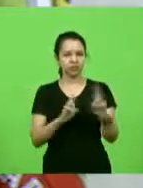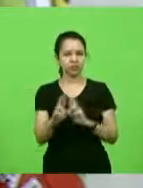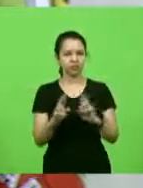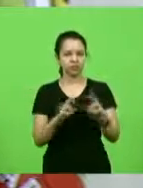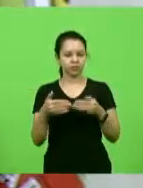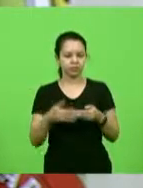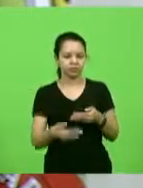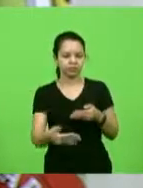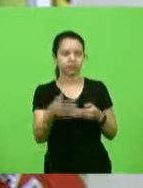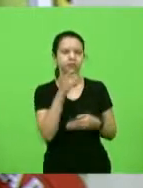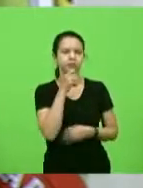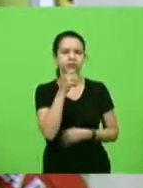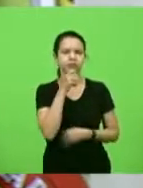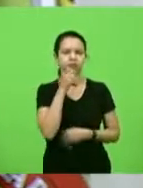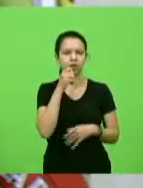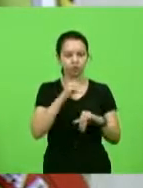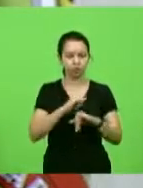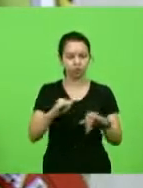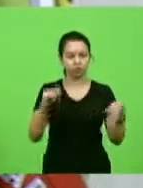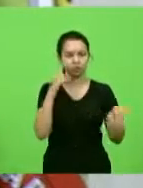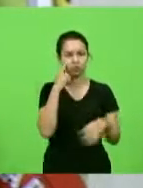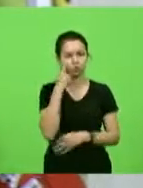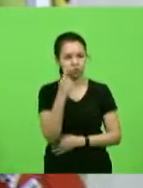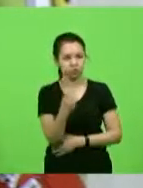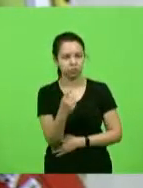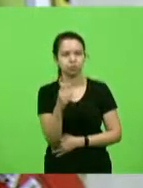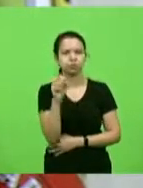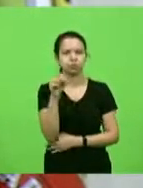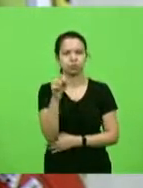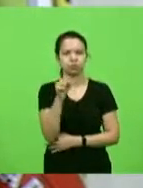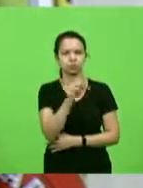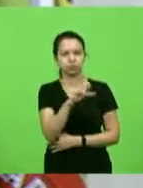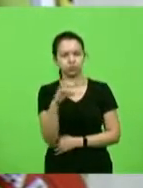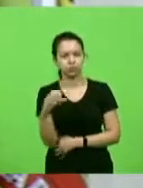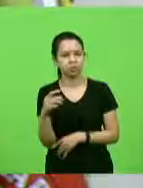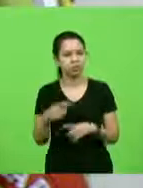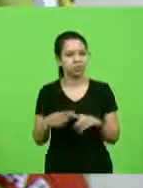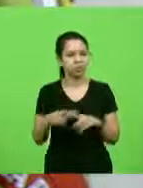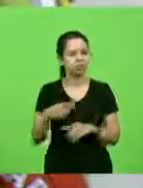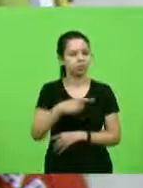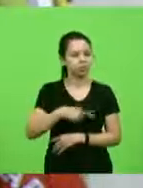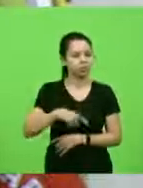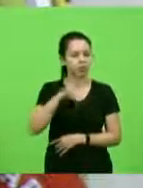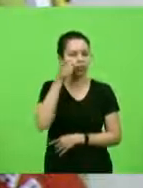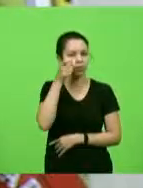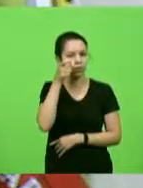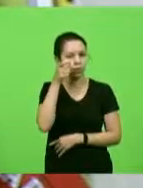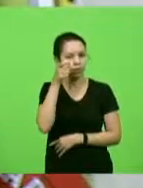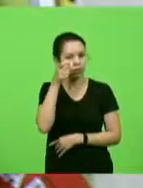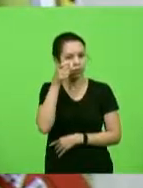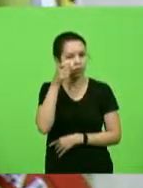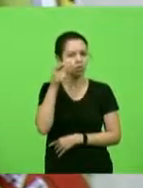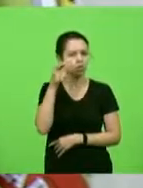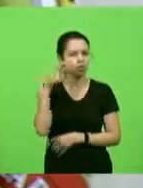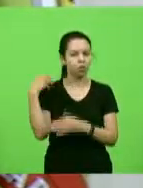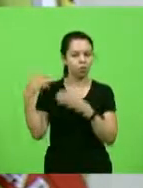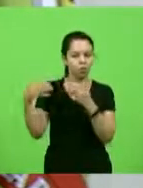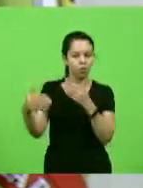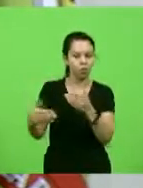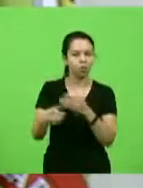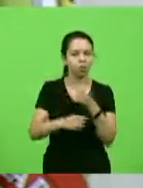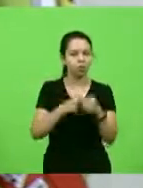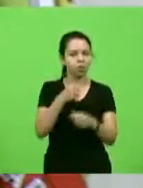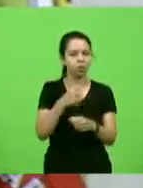A notícia interessa muito a Santa Catarina, porque nós acompanhamos nos últimos anos, especialmente,